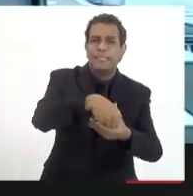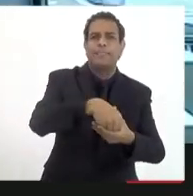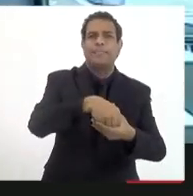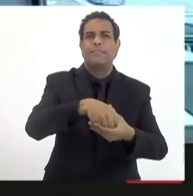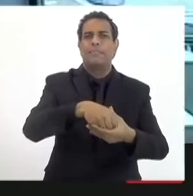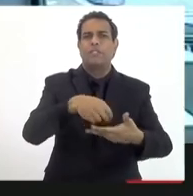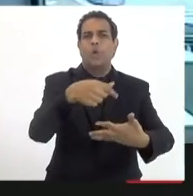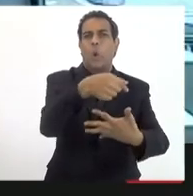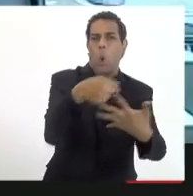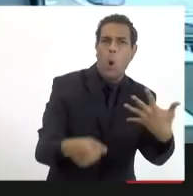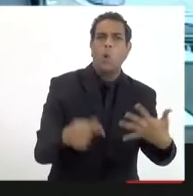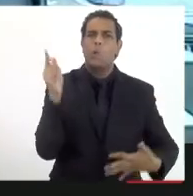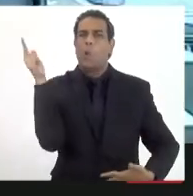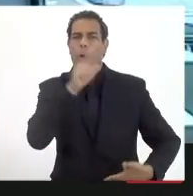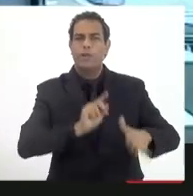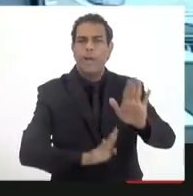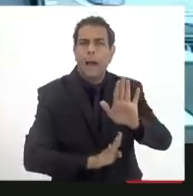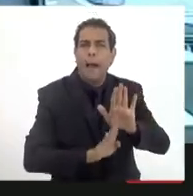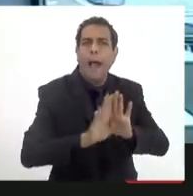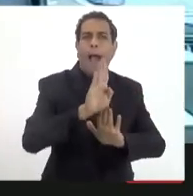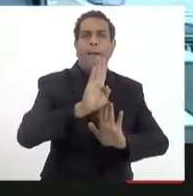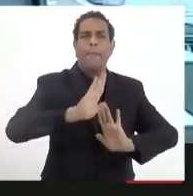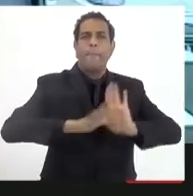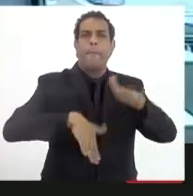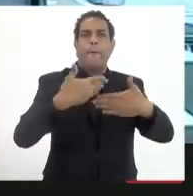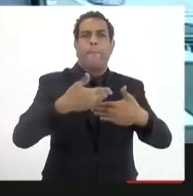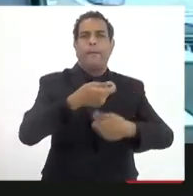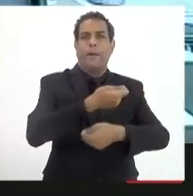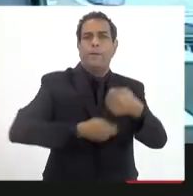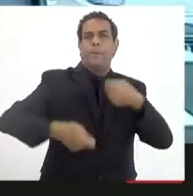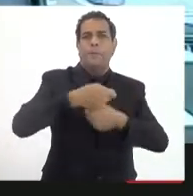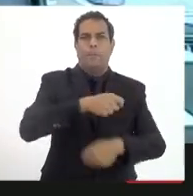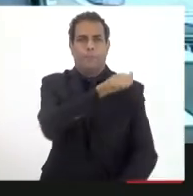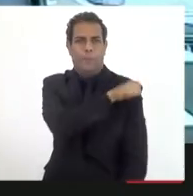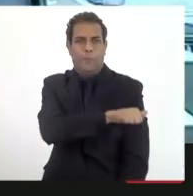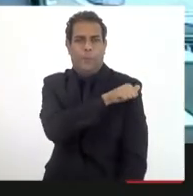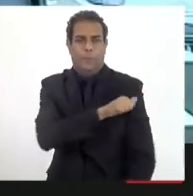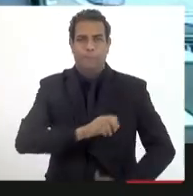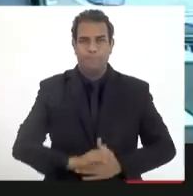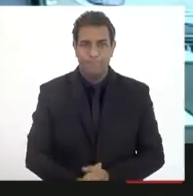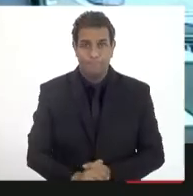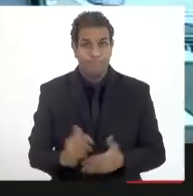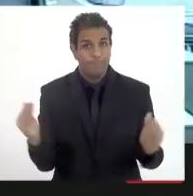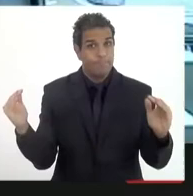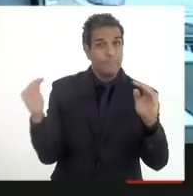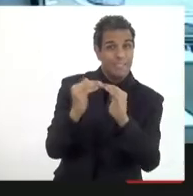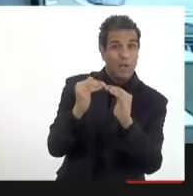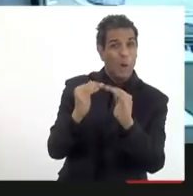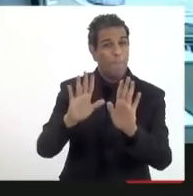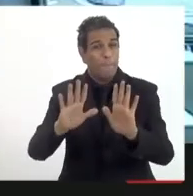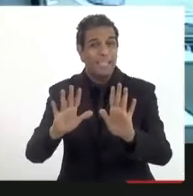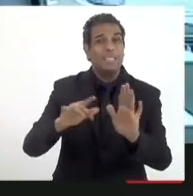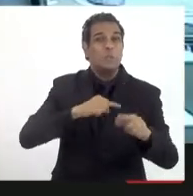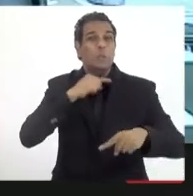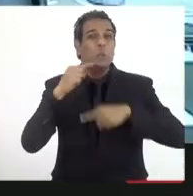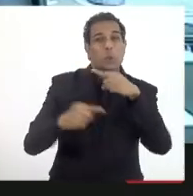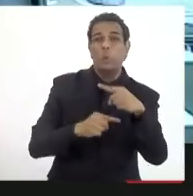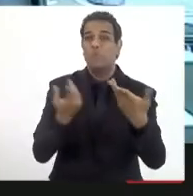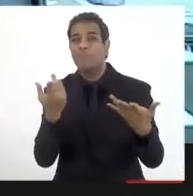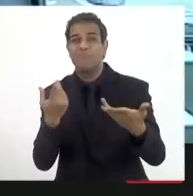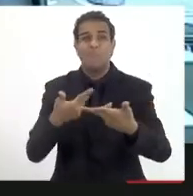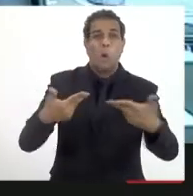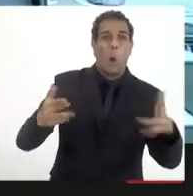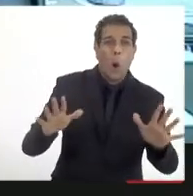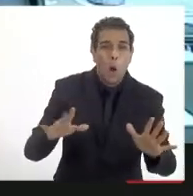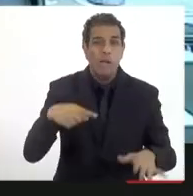permita o desenvolvimento mesmo do Estado. Nesse sentido, vai a minha primeira dúvida, em relação a